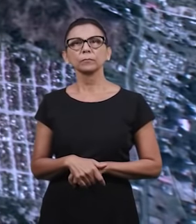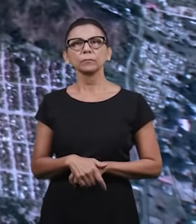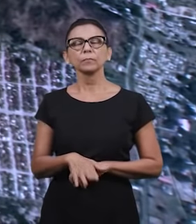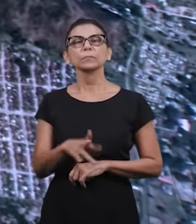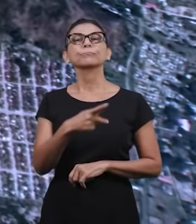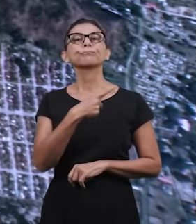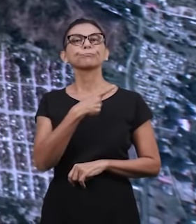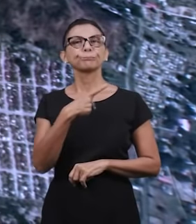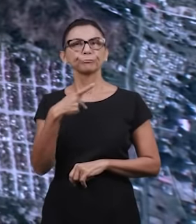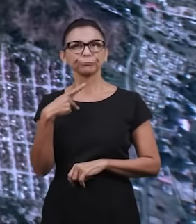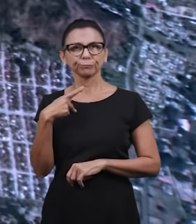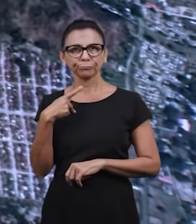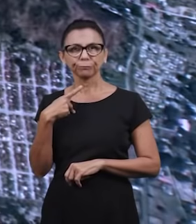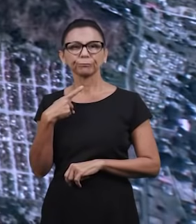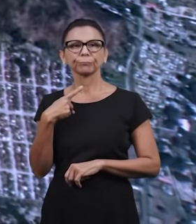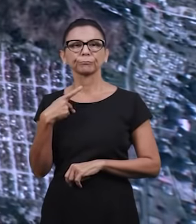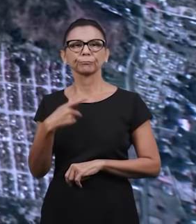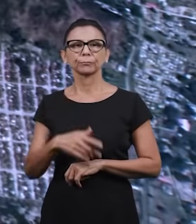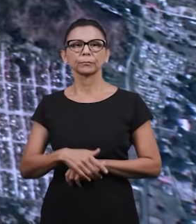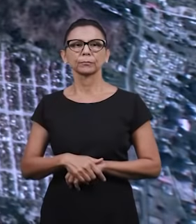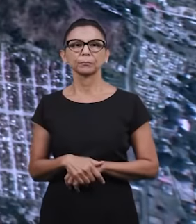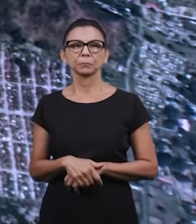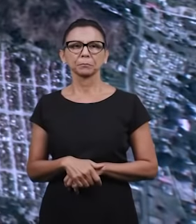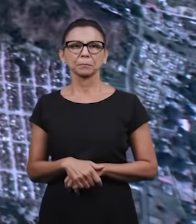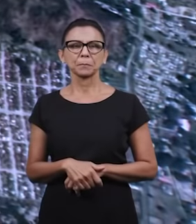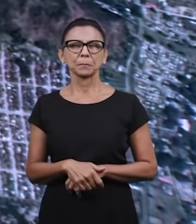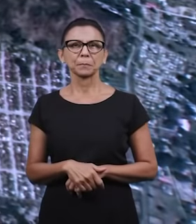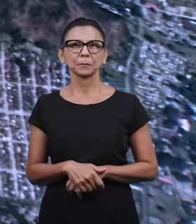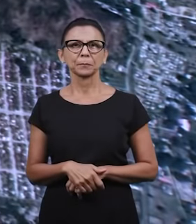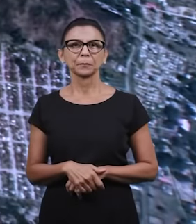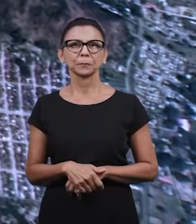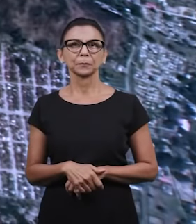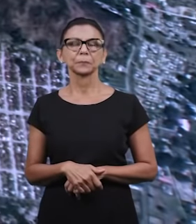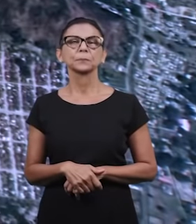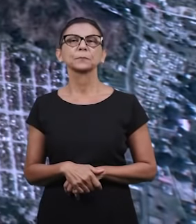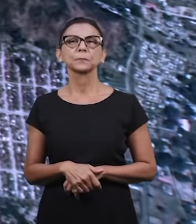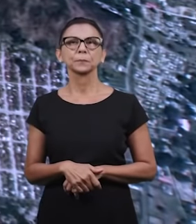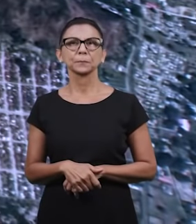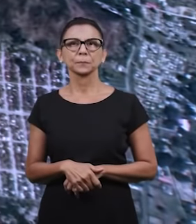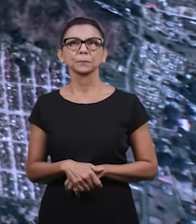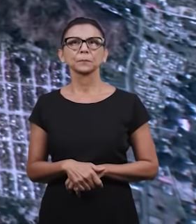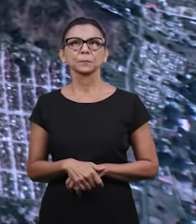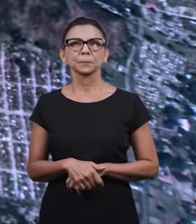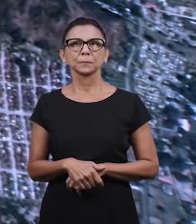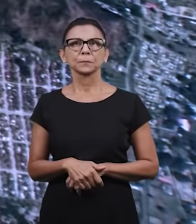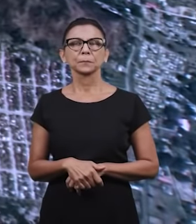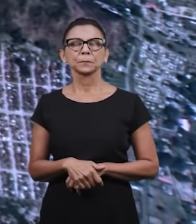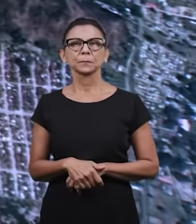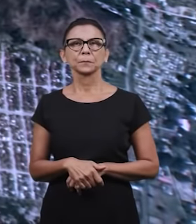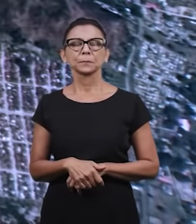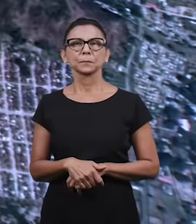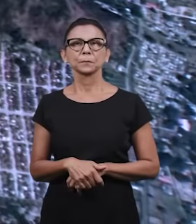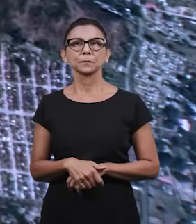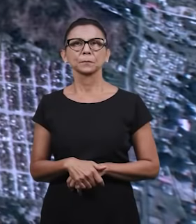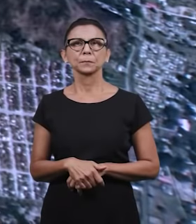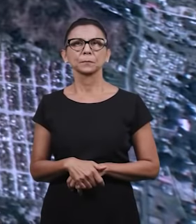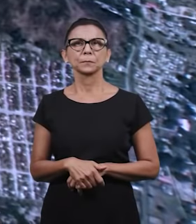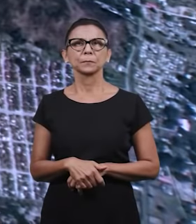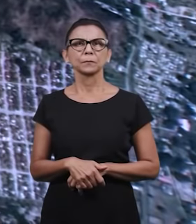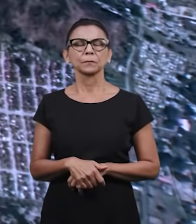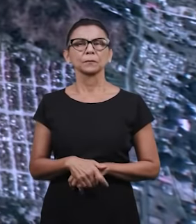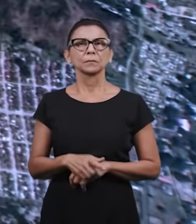esse pastor, para os irmãos terem uma ideia, ele tem enviado nas últimas escolas bíblicas algumas